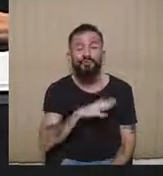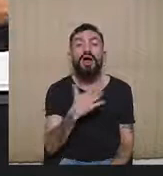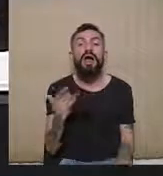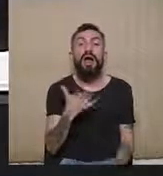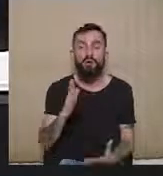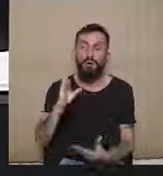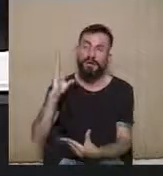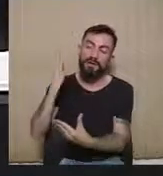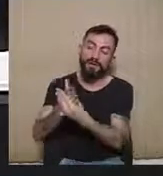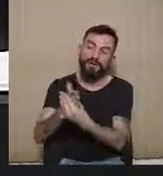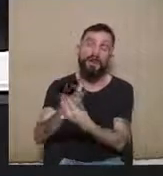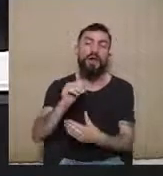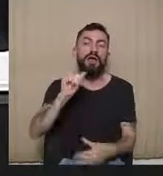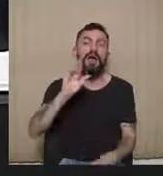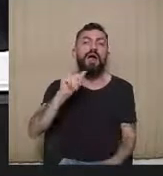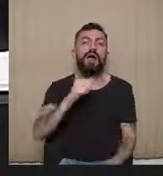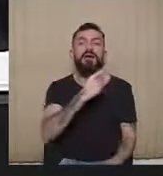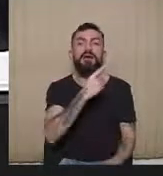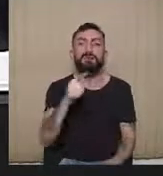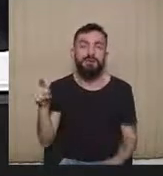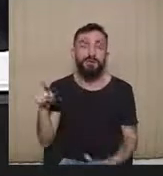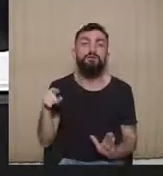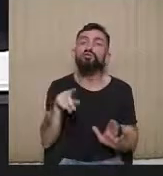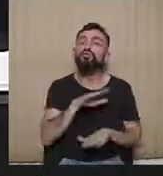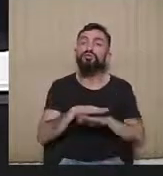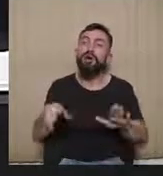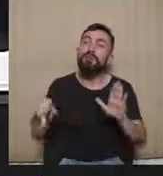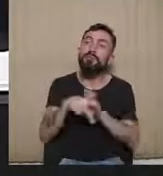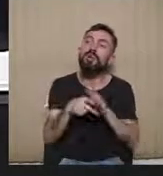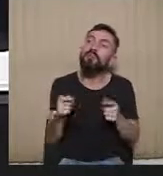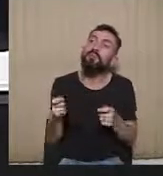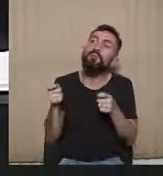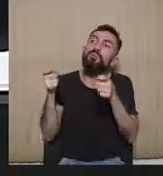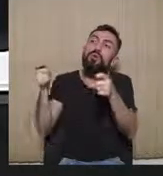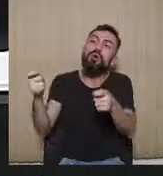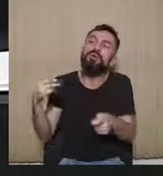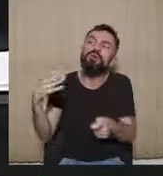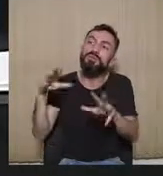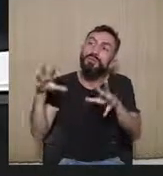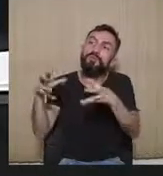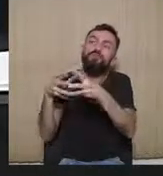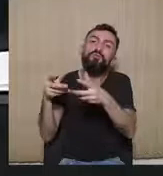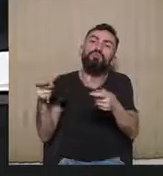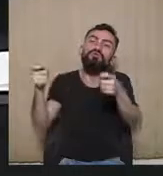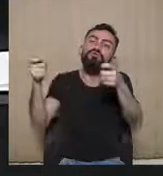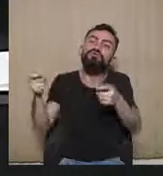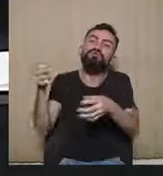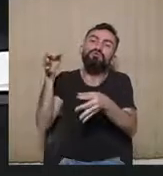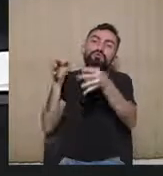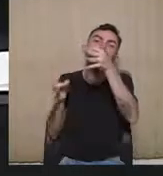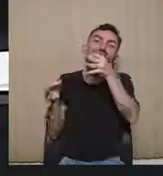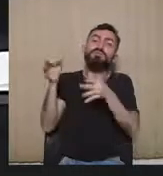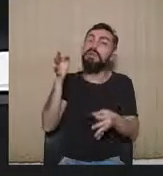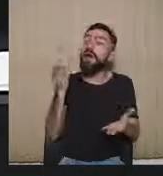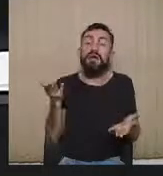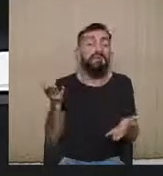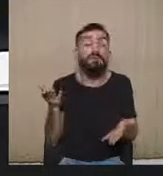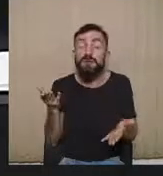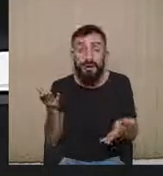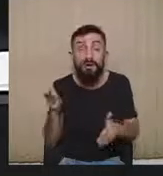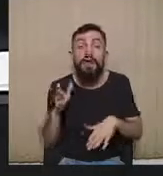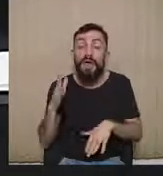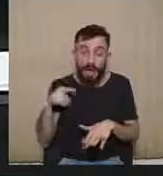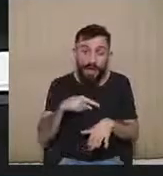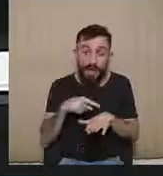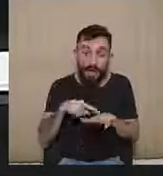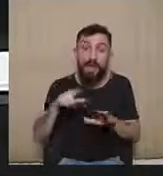de você postular alguma coisa perante o poder judiciário, ele é aquela garantia que o cidadão, que o jurisdicionado deve ter,